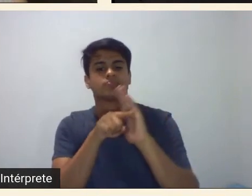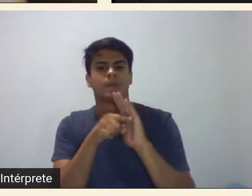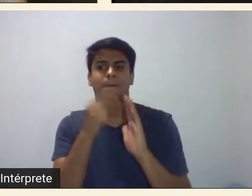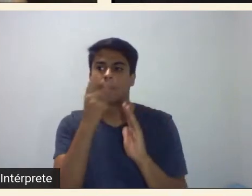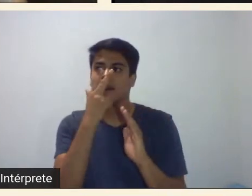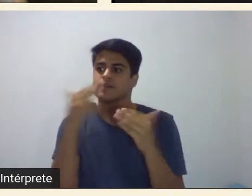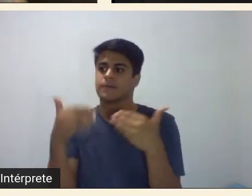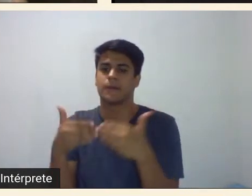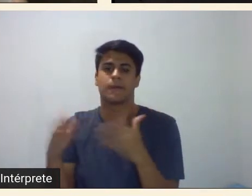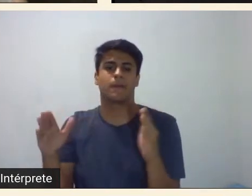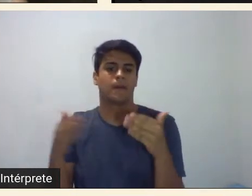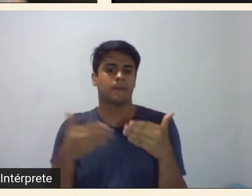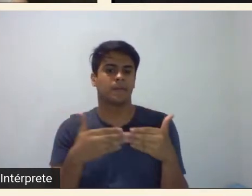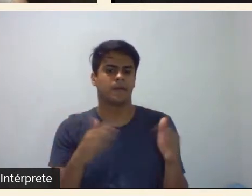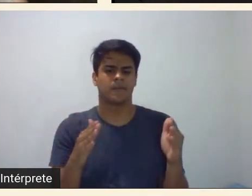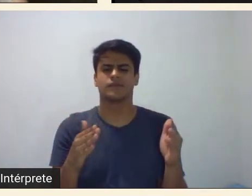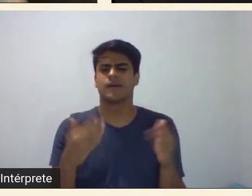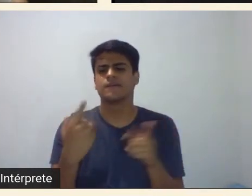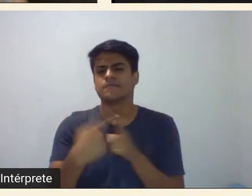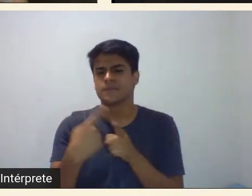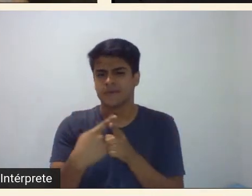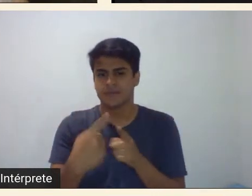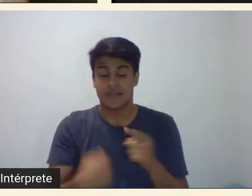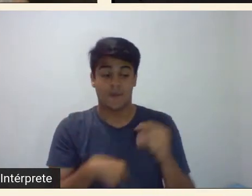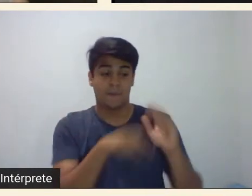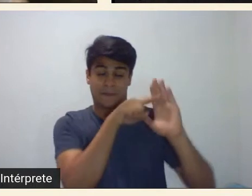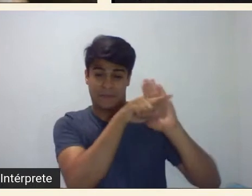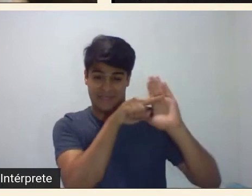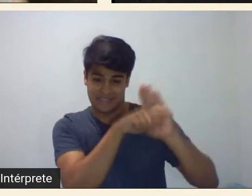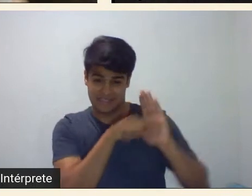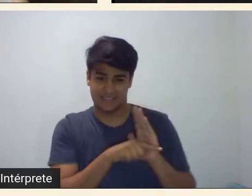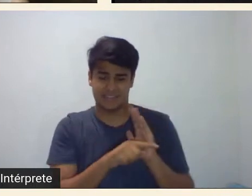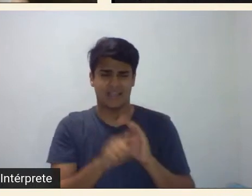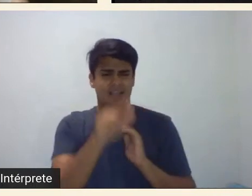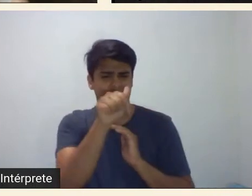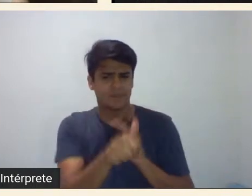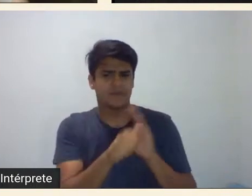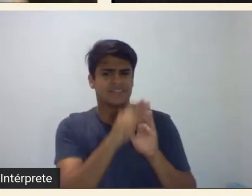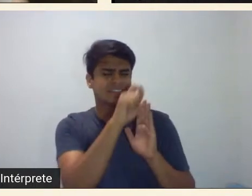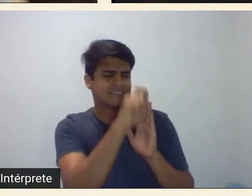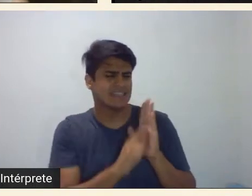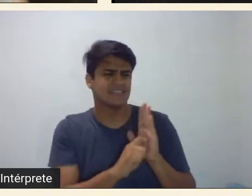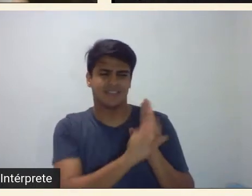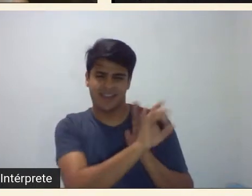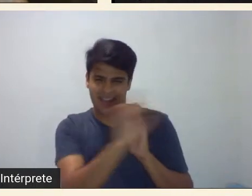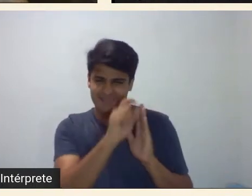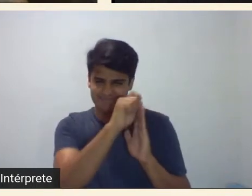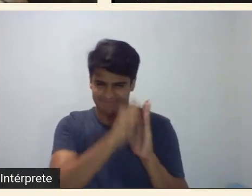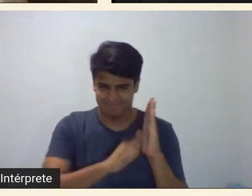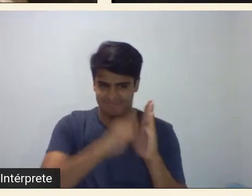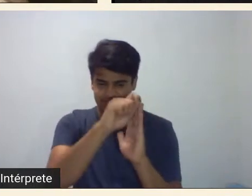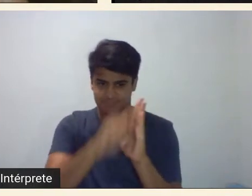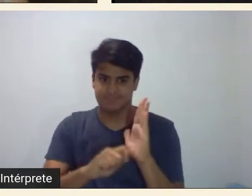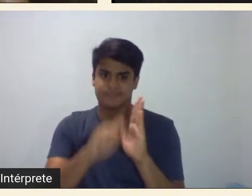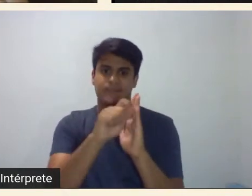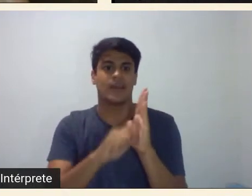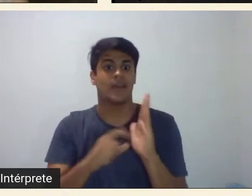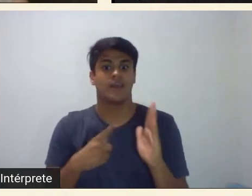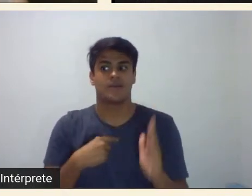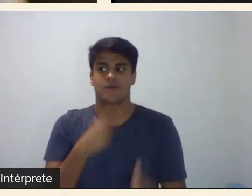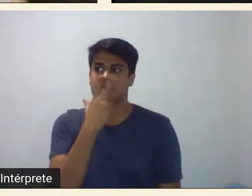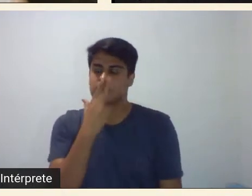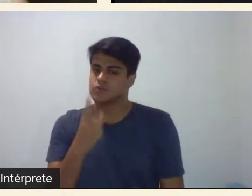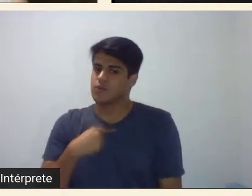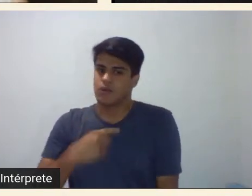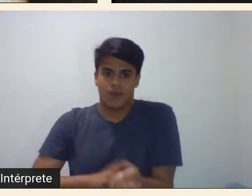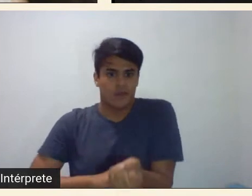abriam porque eu fazia as pesquisas e levava cada texto meu que eu produzia e eu sempre fui meio desesperada eu